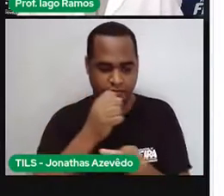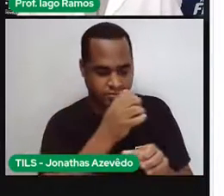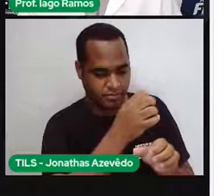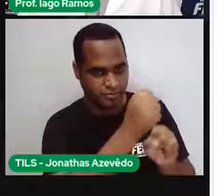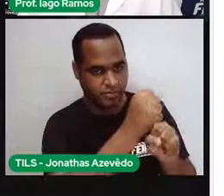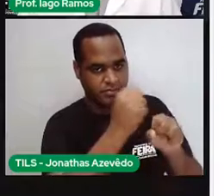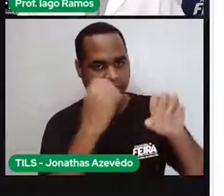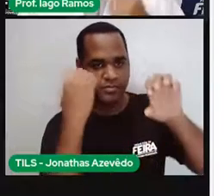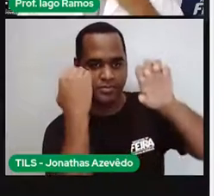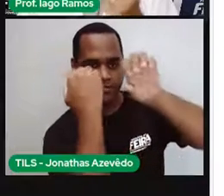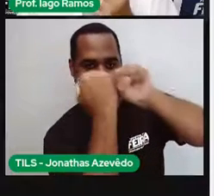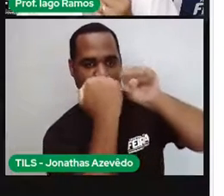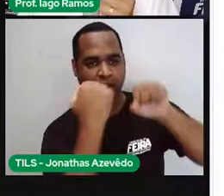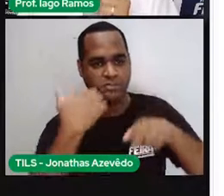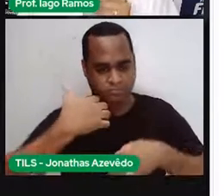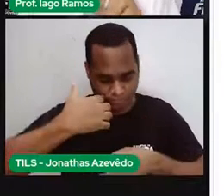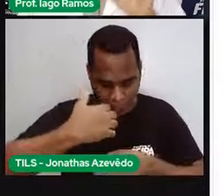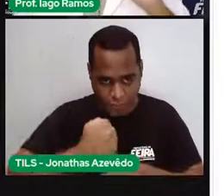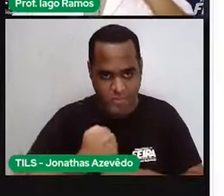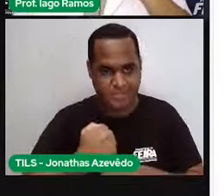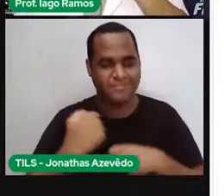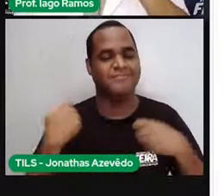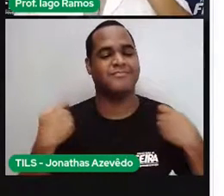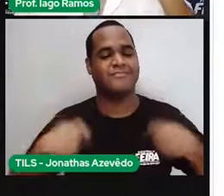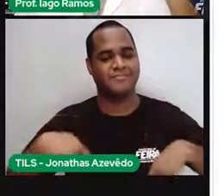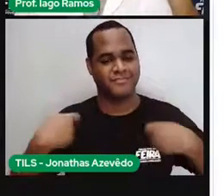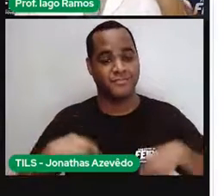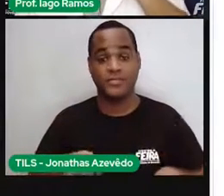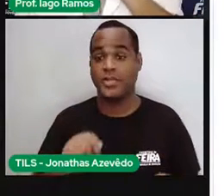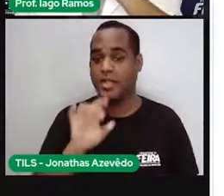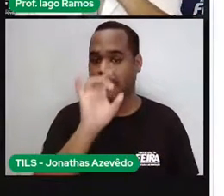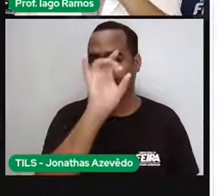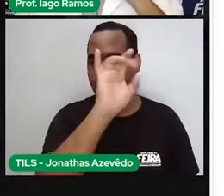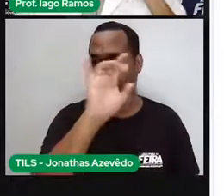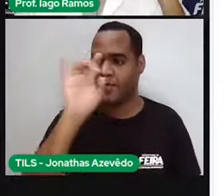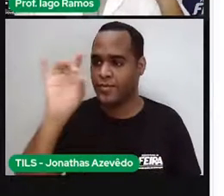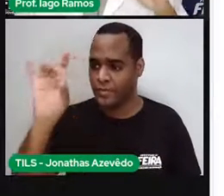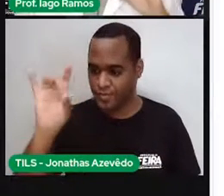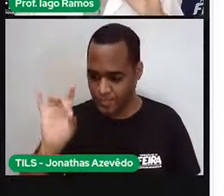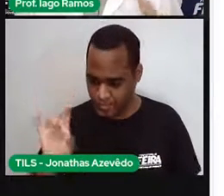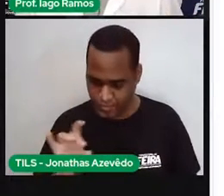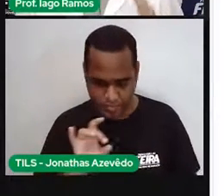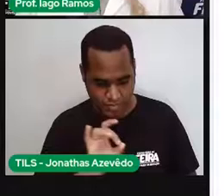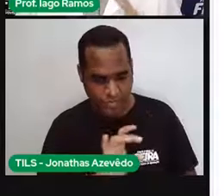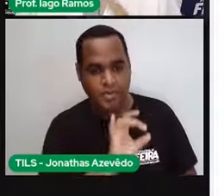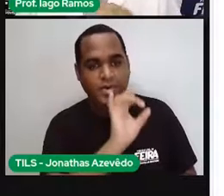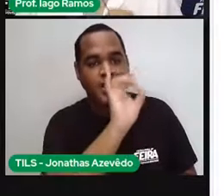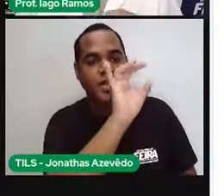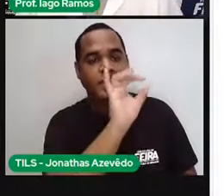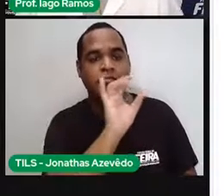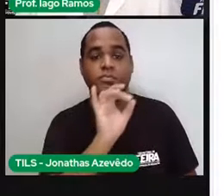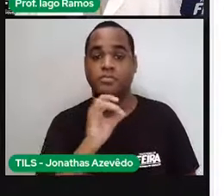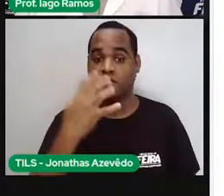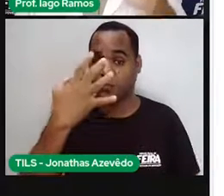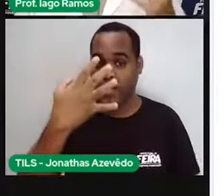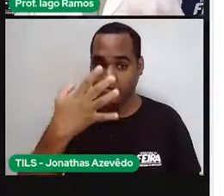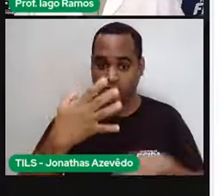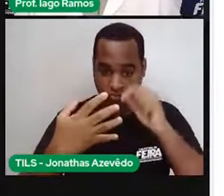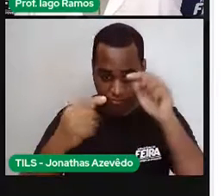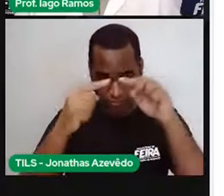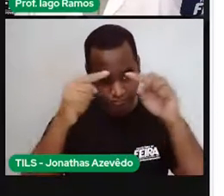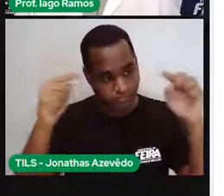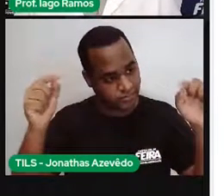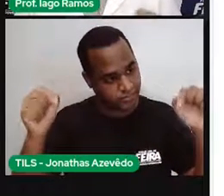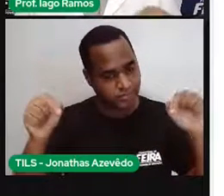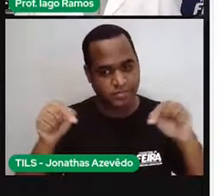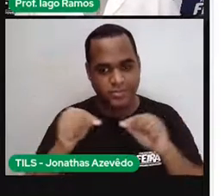a quantidade de metros de uma volta, a gente pegou as medidas dos quatro lados do campo de futebol e fez uma